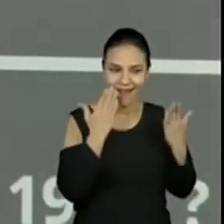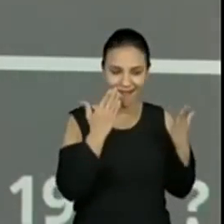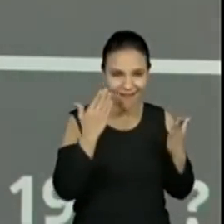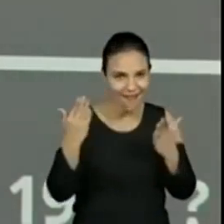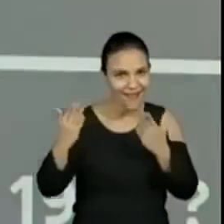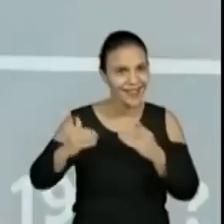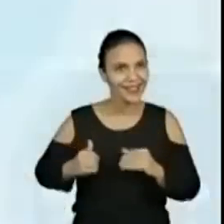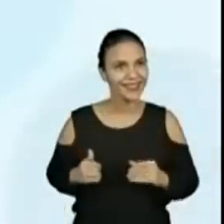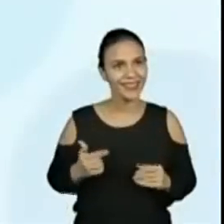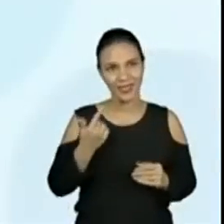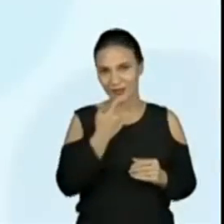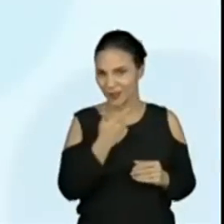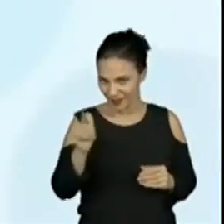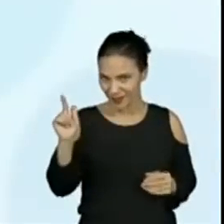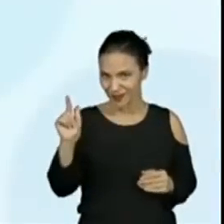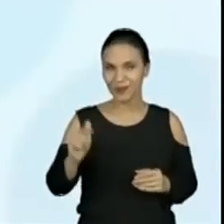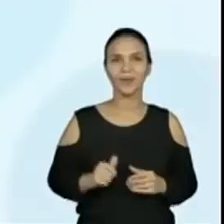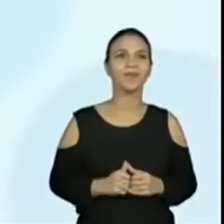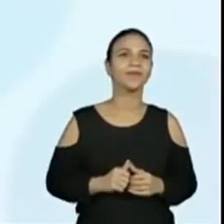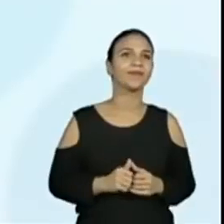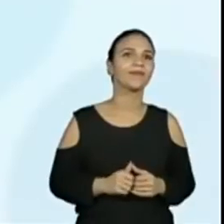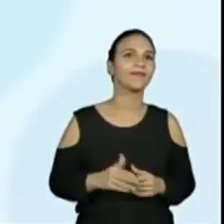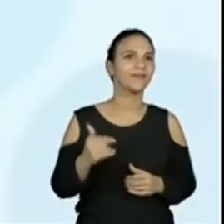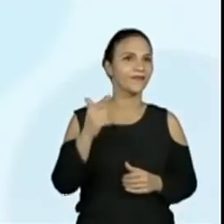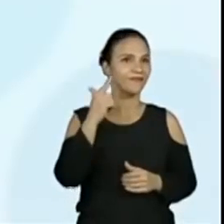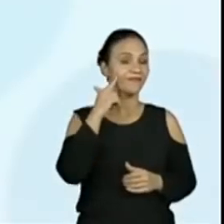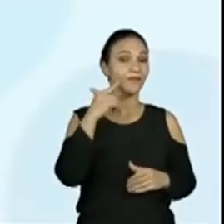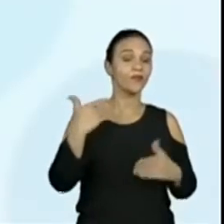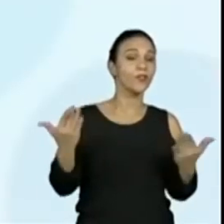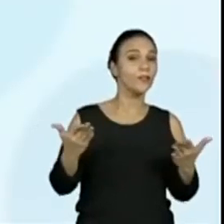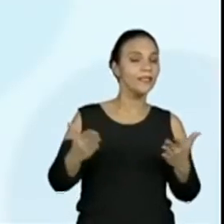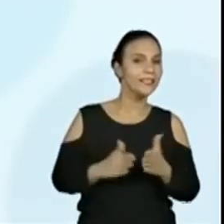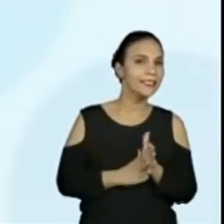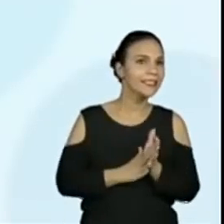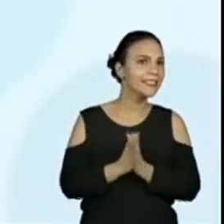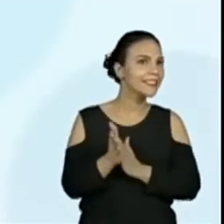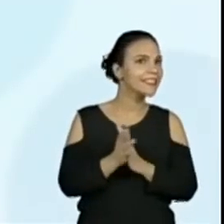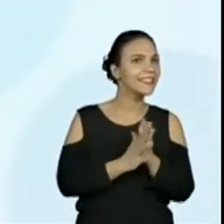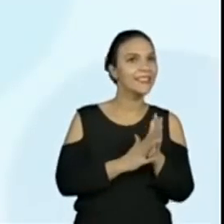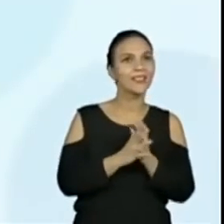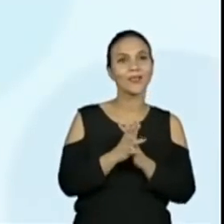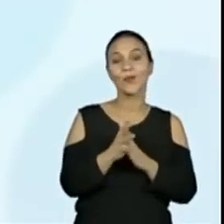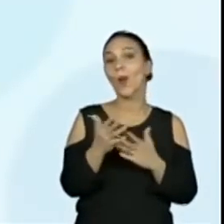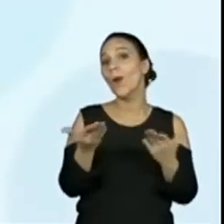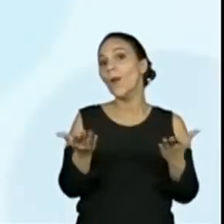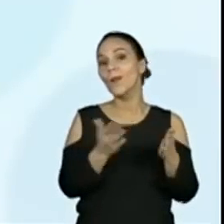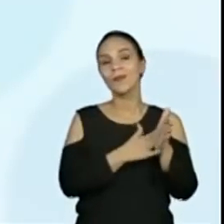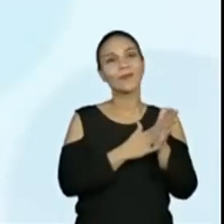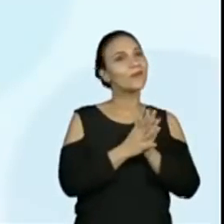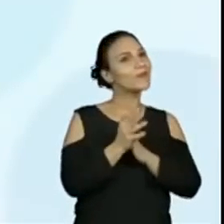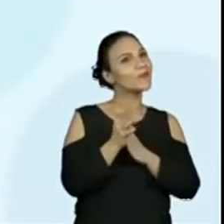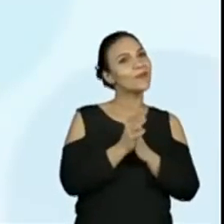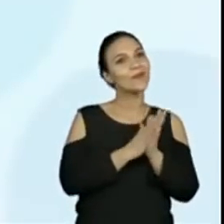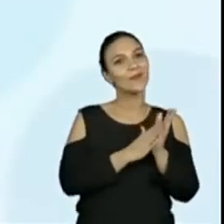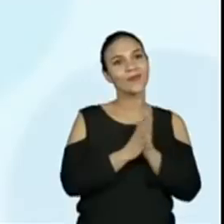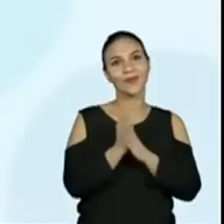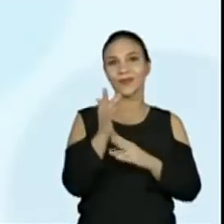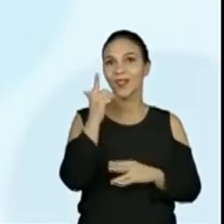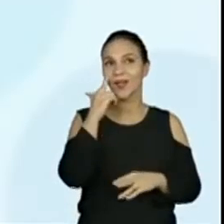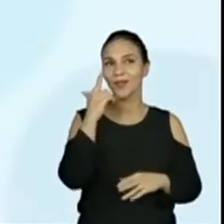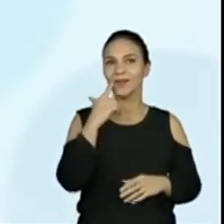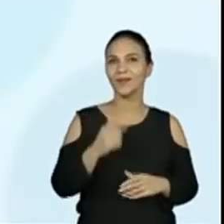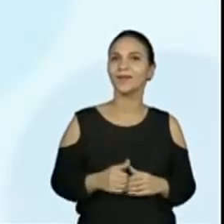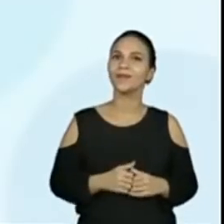hein? Vamos para o próximo? Deixa eu ver que mistério agora a gente vai ter que desvendar. Esse aqui.